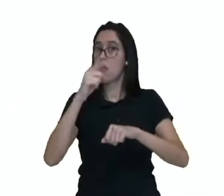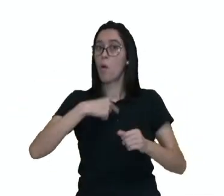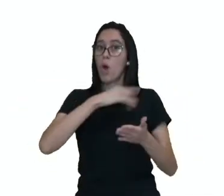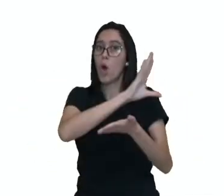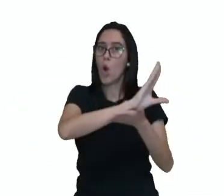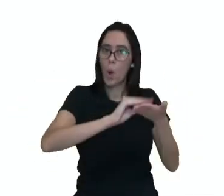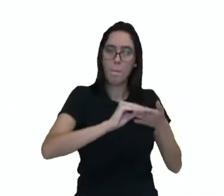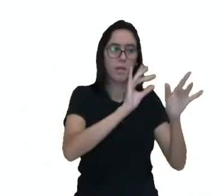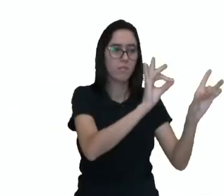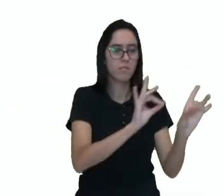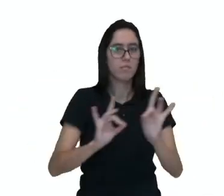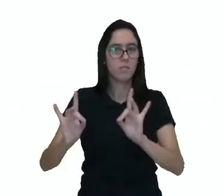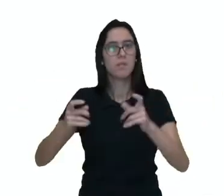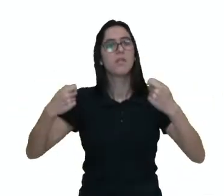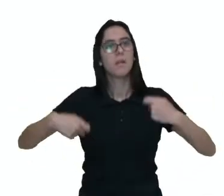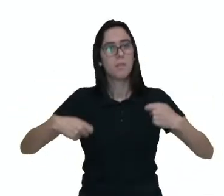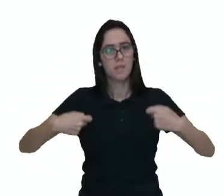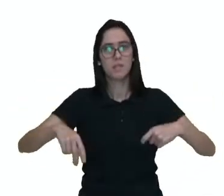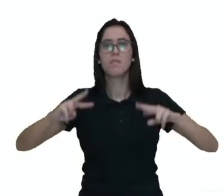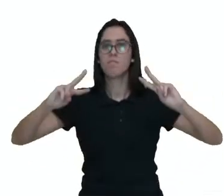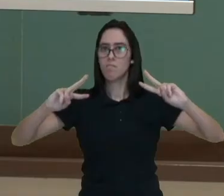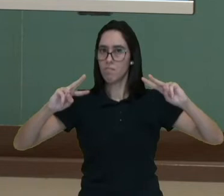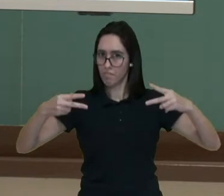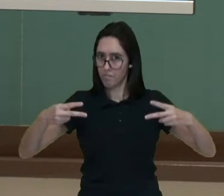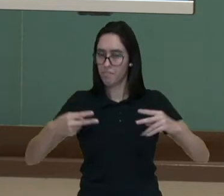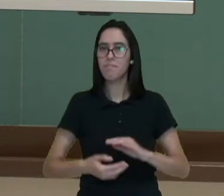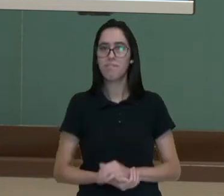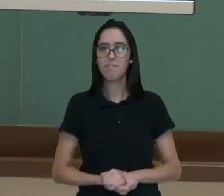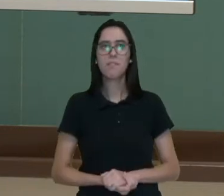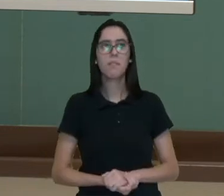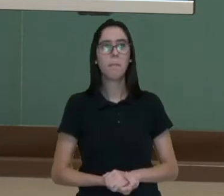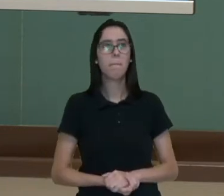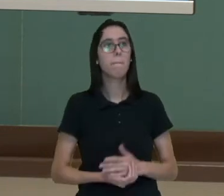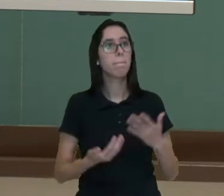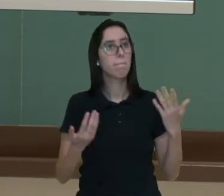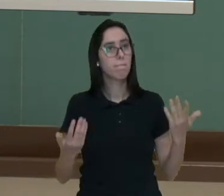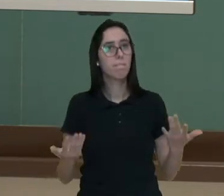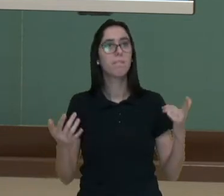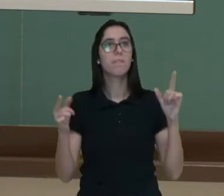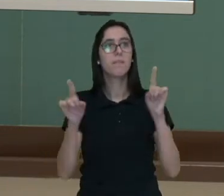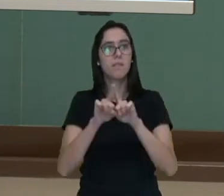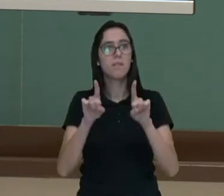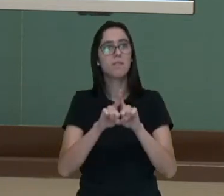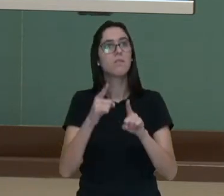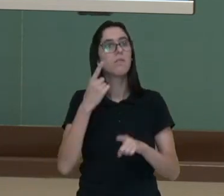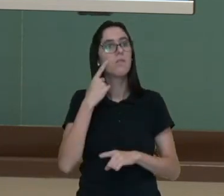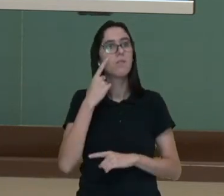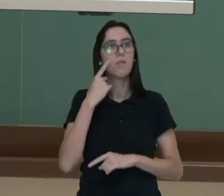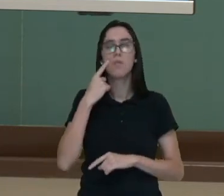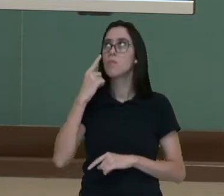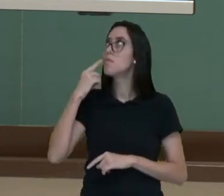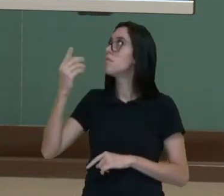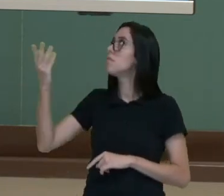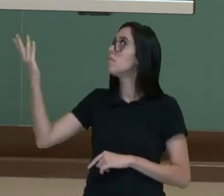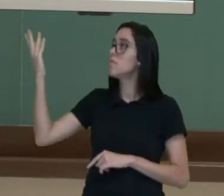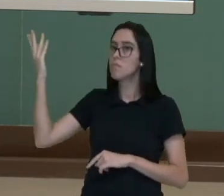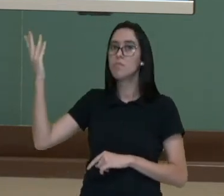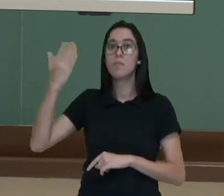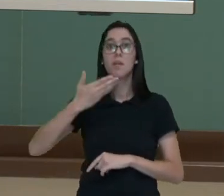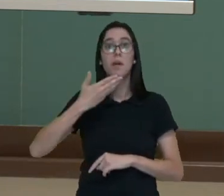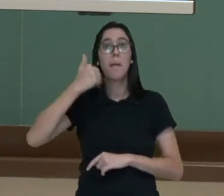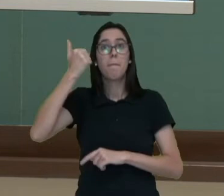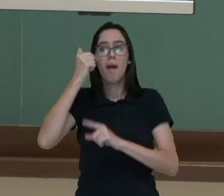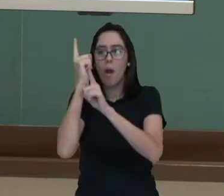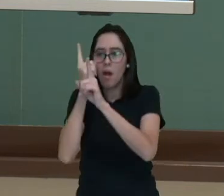lugar, por isso que tem essa fonte aqui, tá? Beleza? E aí, a sua disposição facilita a busca por informações,